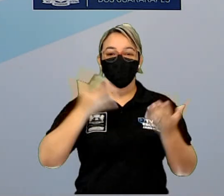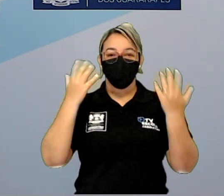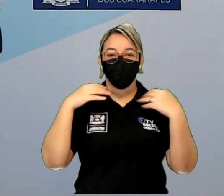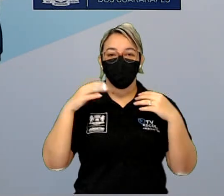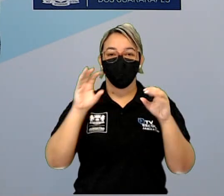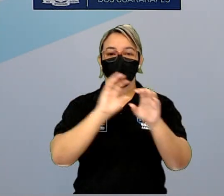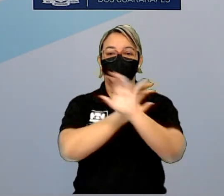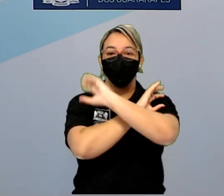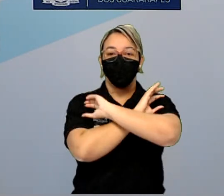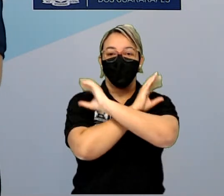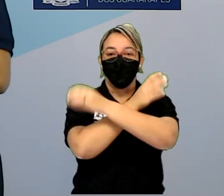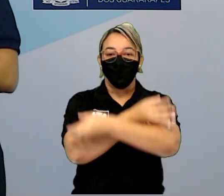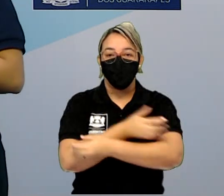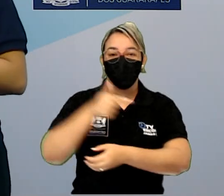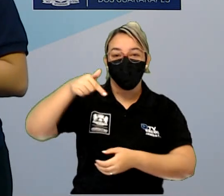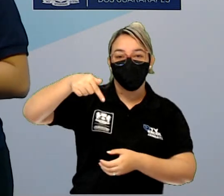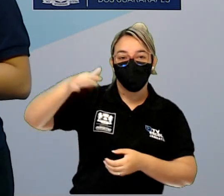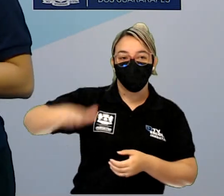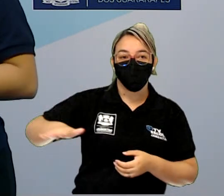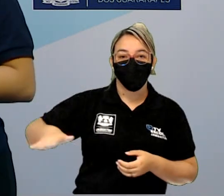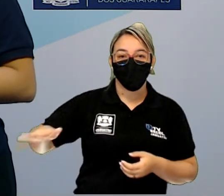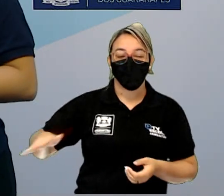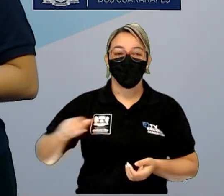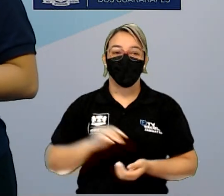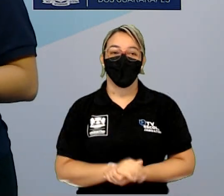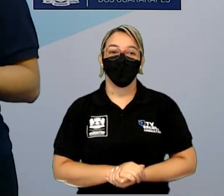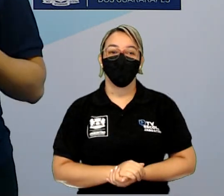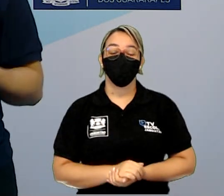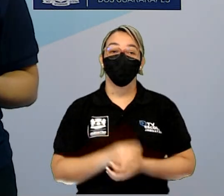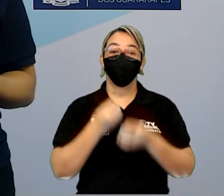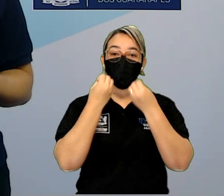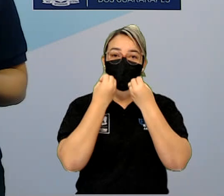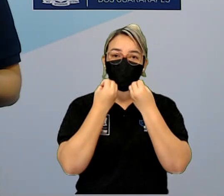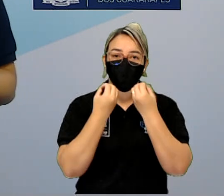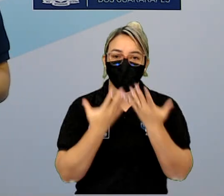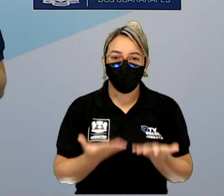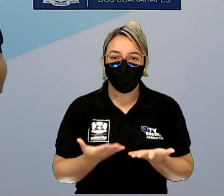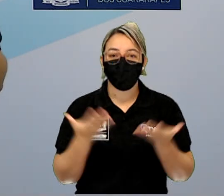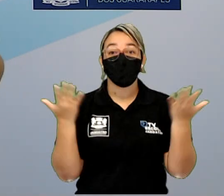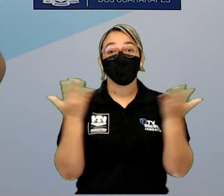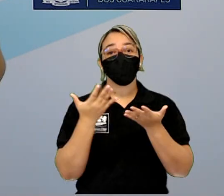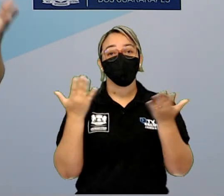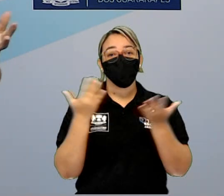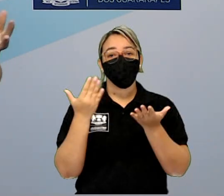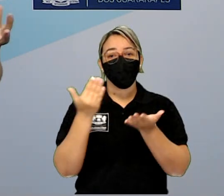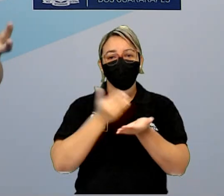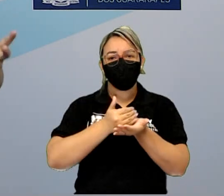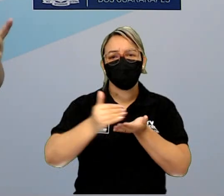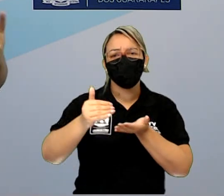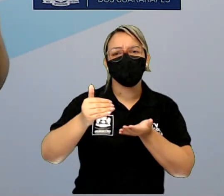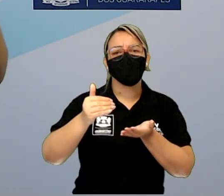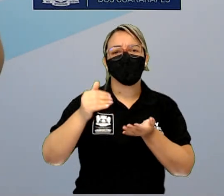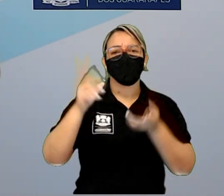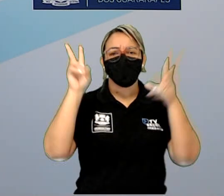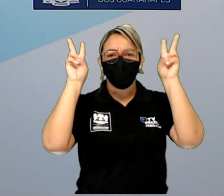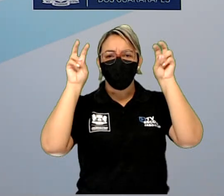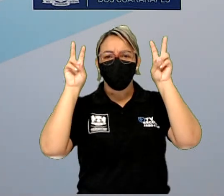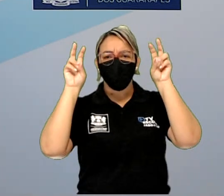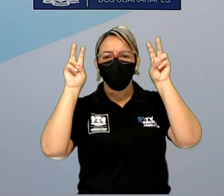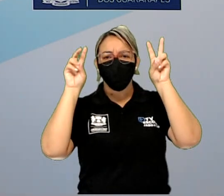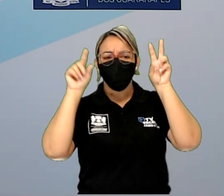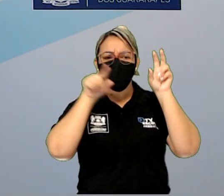chapeuzinho vermelho. Bom, nossa aula é sobre os percussores, aqueles que são